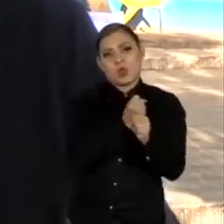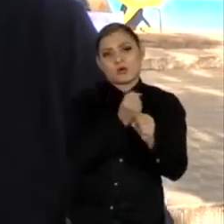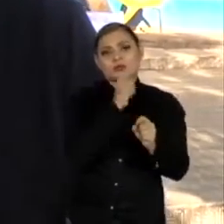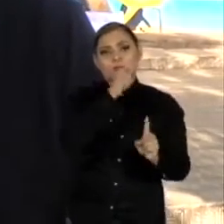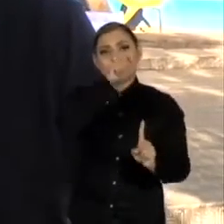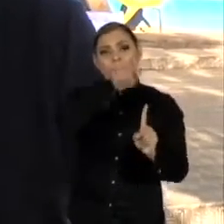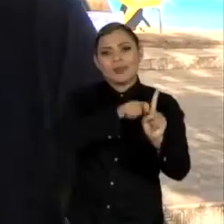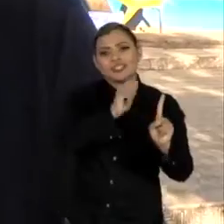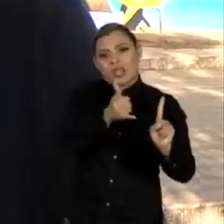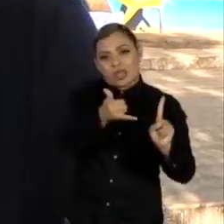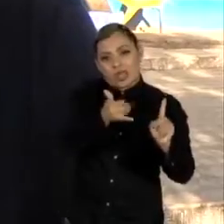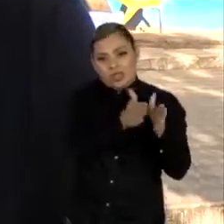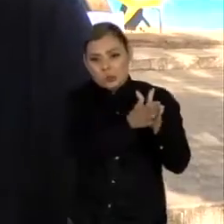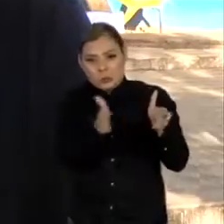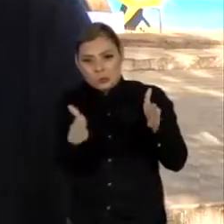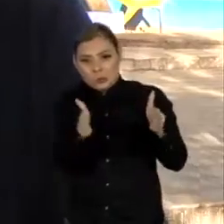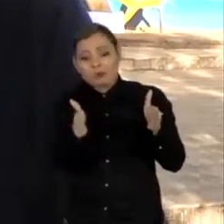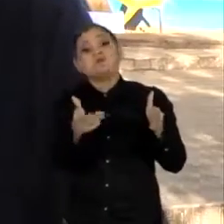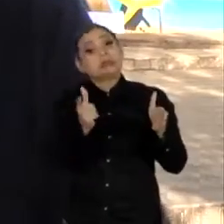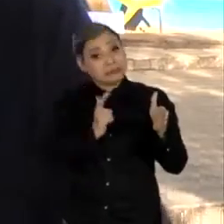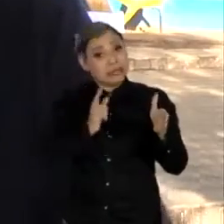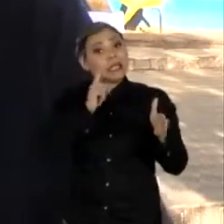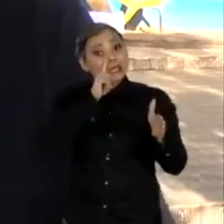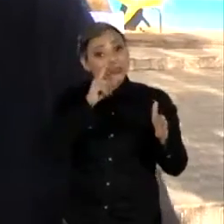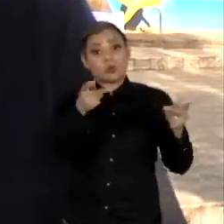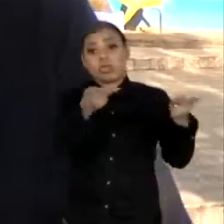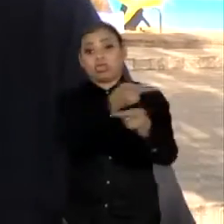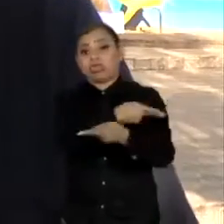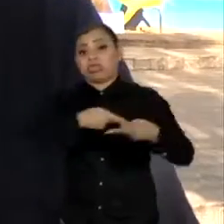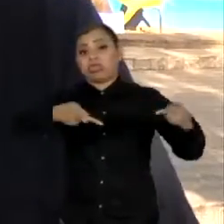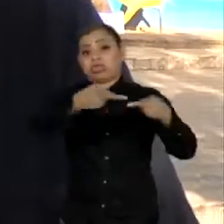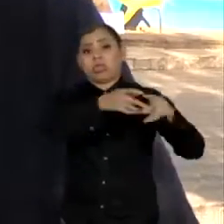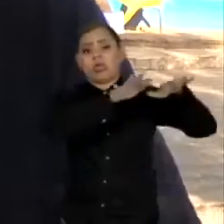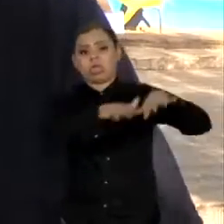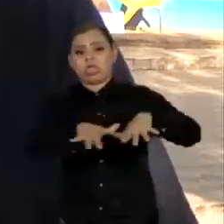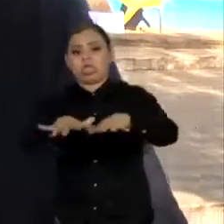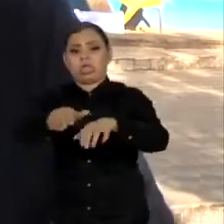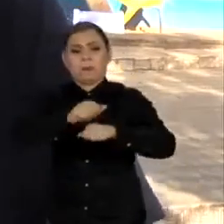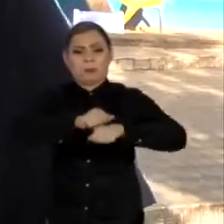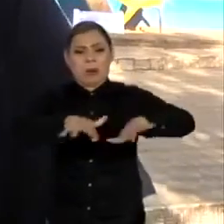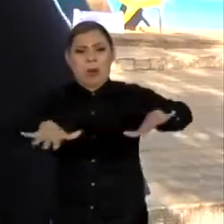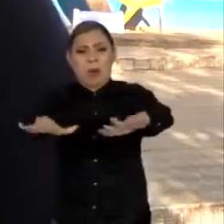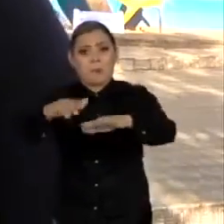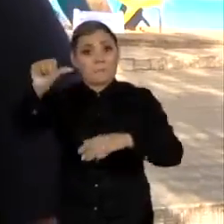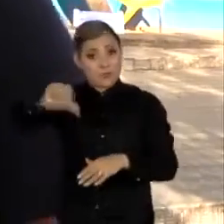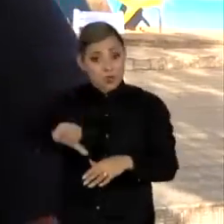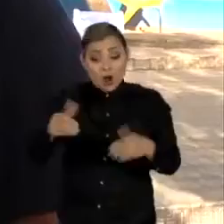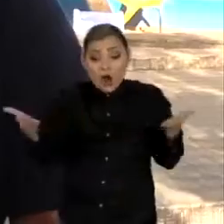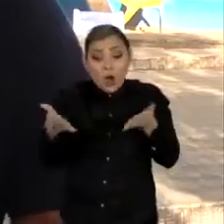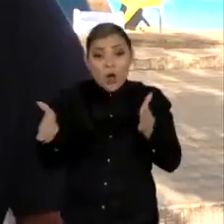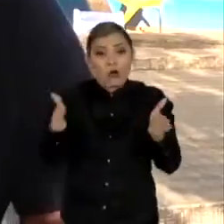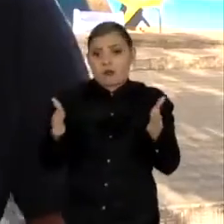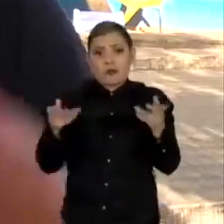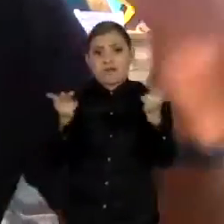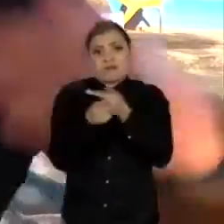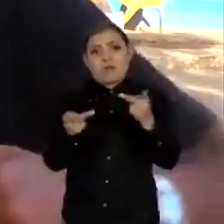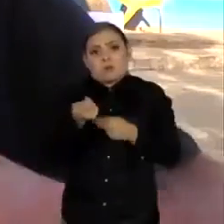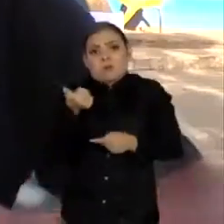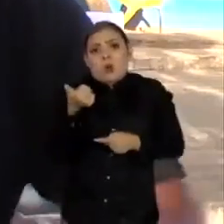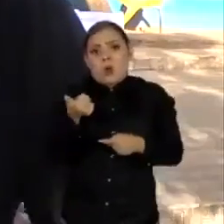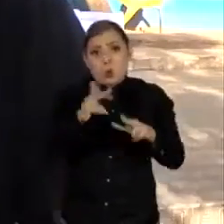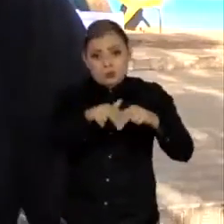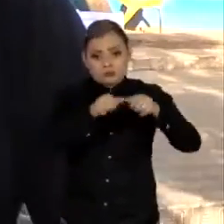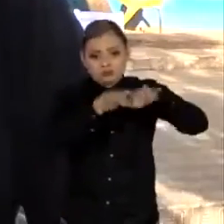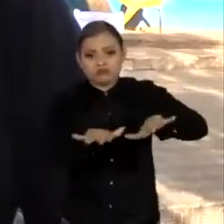talvez no começo do ano, a gente correria mais risco, talvez. Porque as correntes estariam ascendentes e não